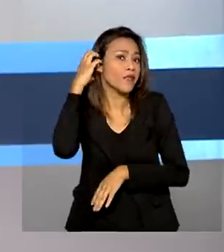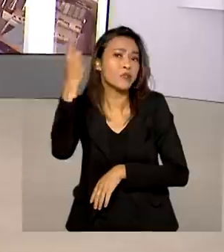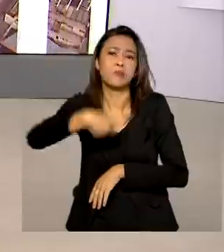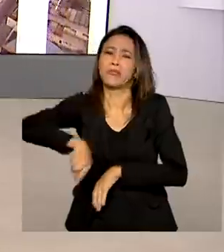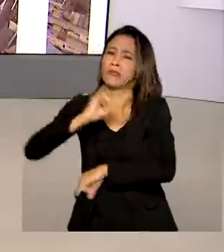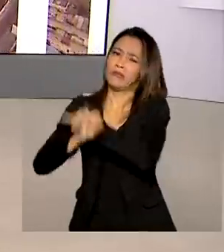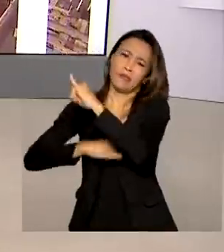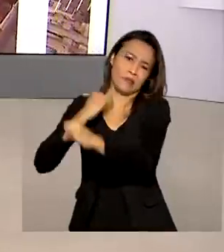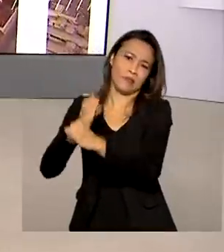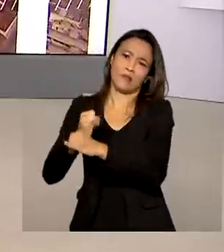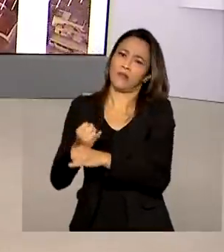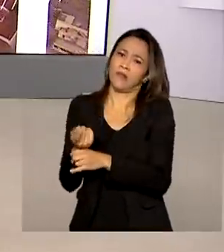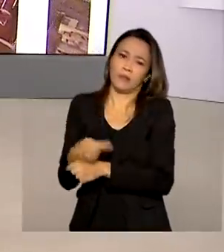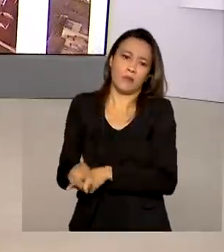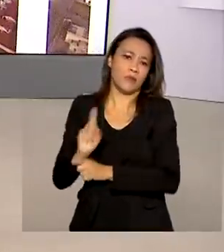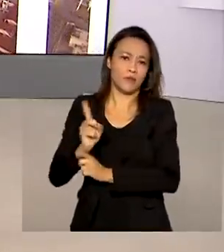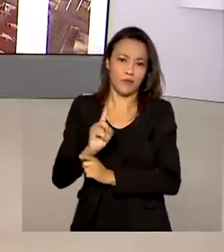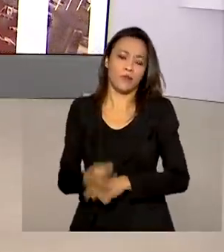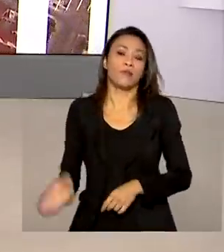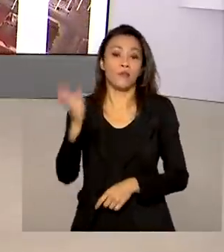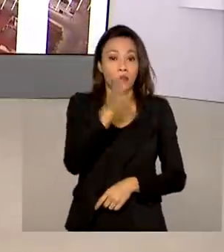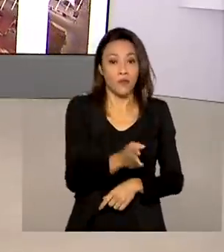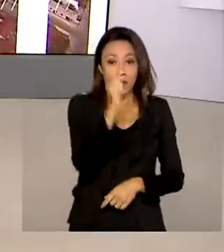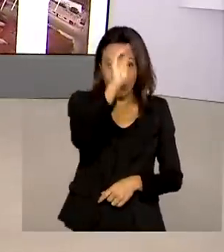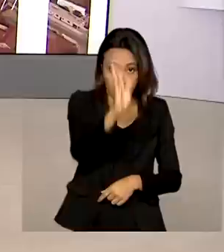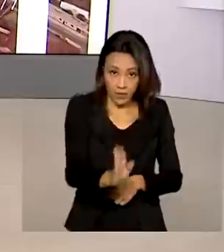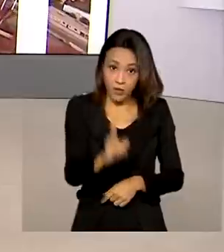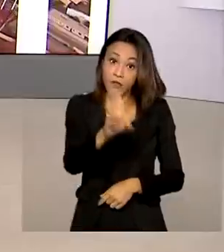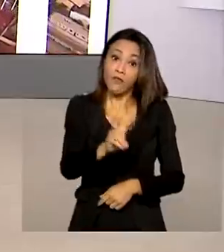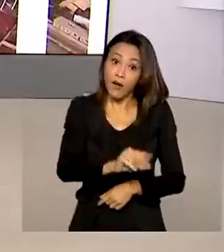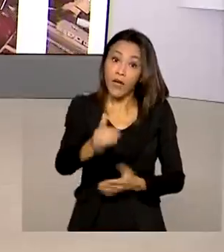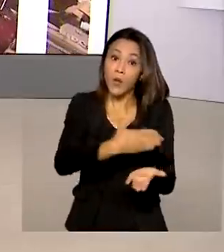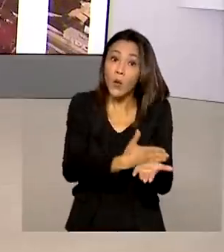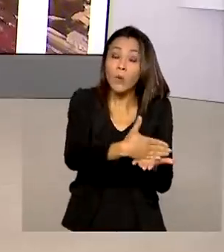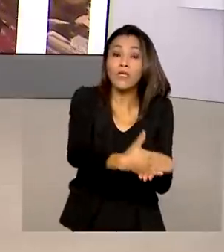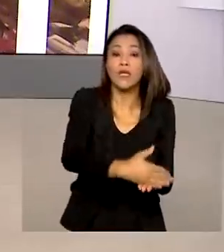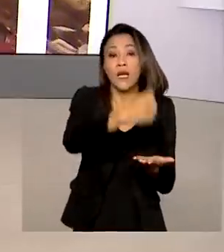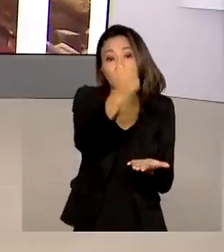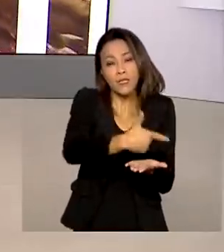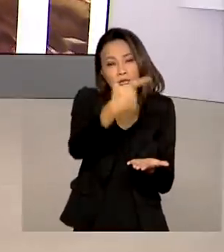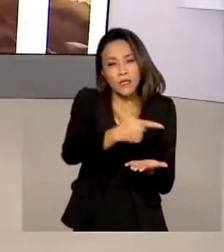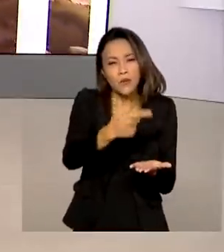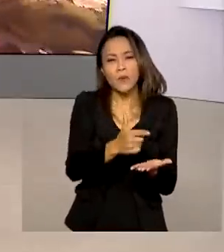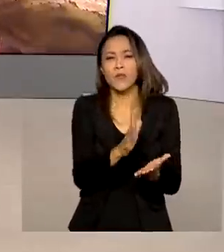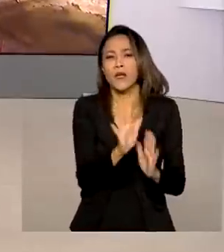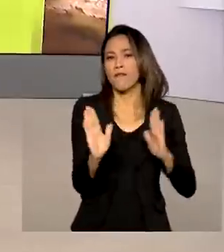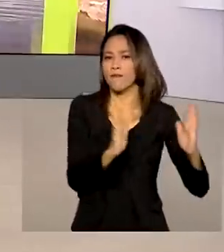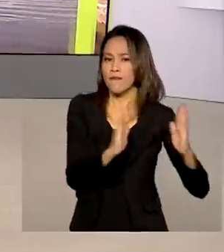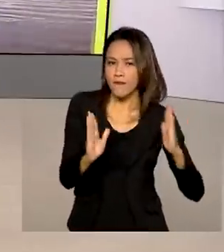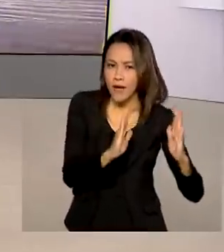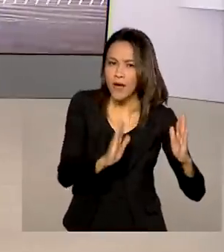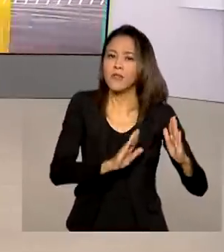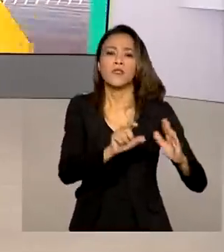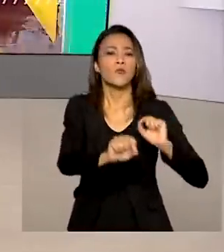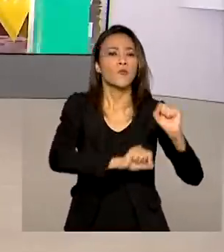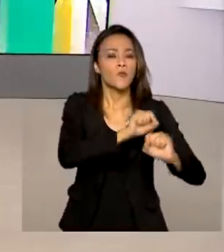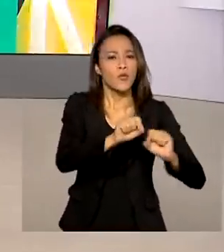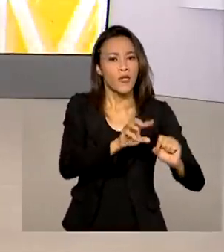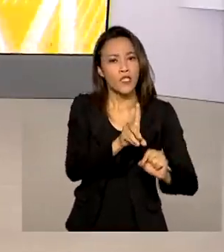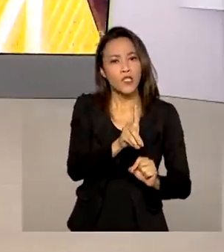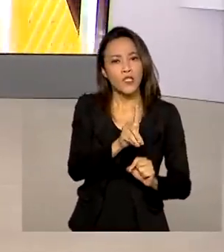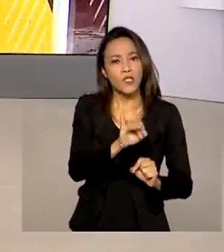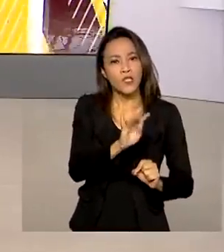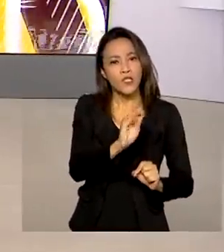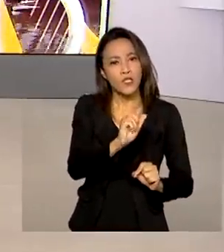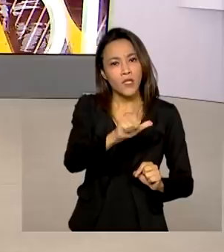E o Brasil vai iniciar a segunda fase da digitalização da TV aberta. A meta agora é levar o sinal digital para